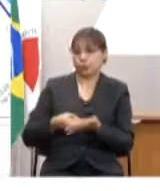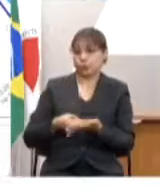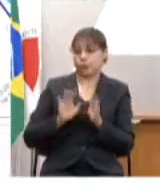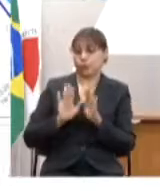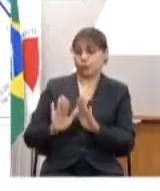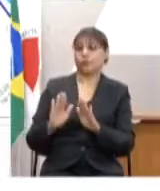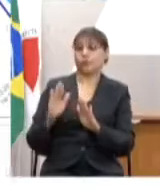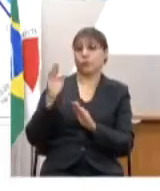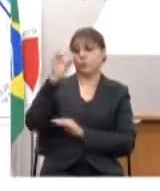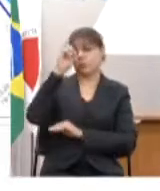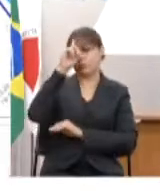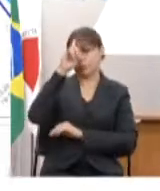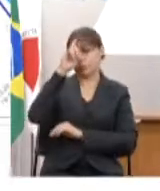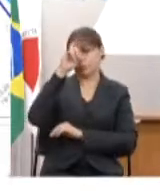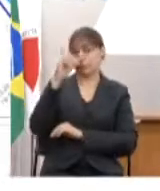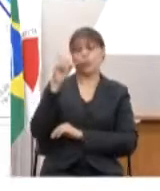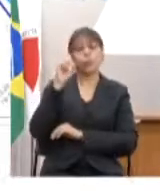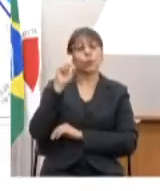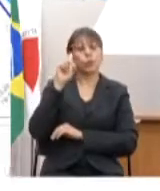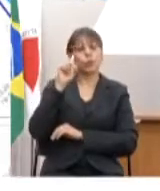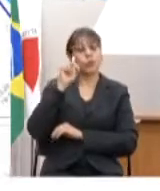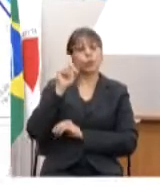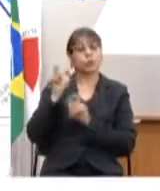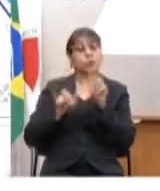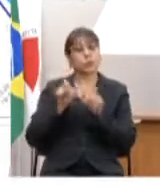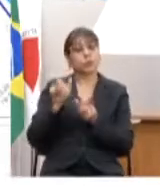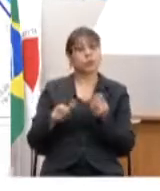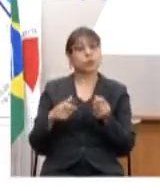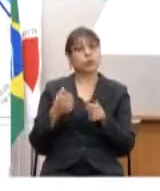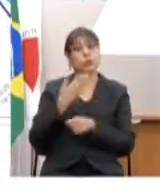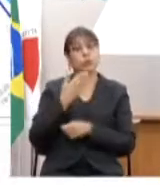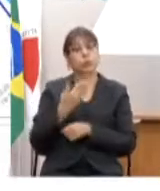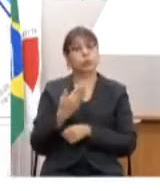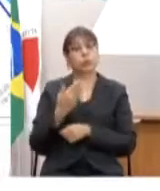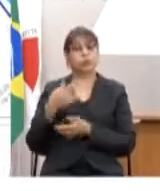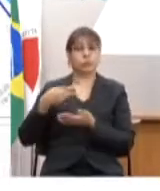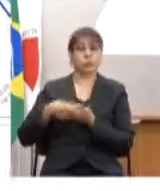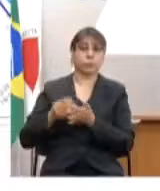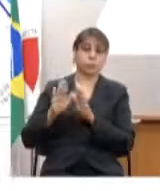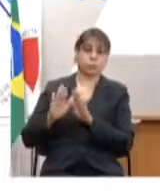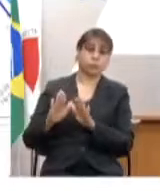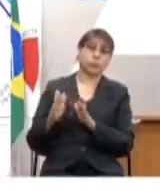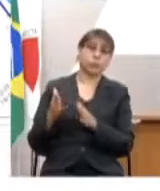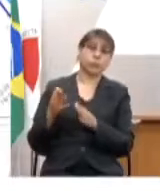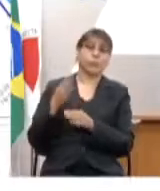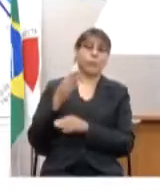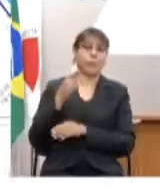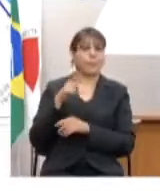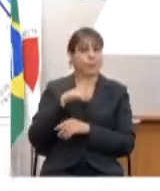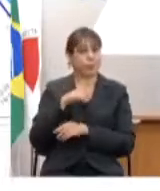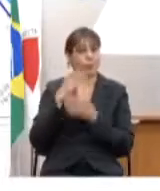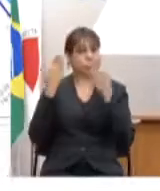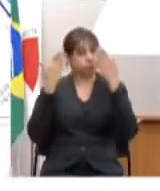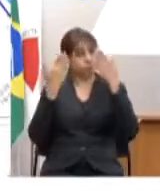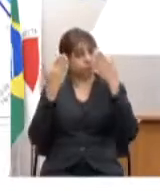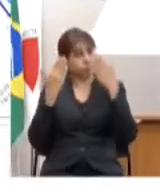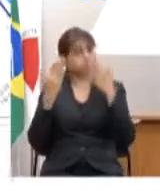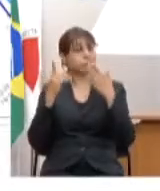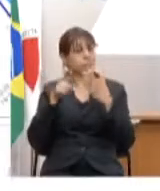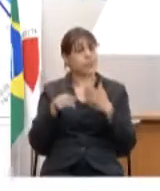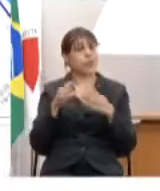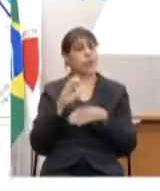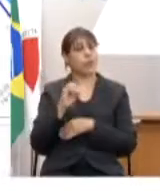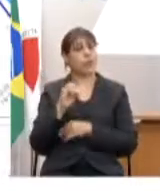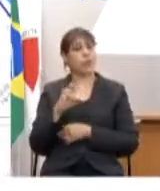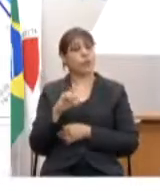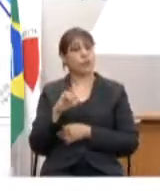quantidade de pessoas diariamente que tem o pedido de internação com a suspeita de casos covid e que dá para os